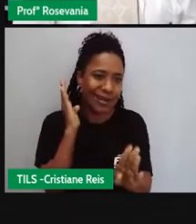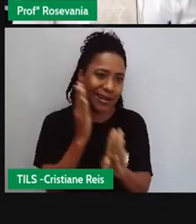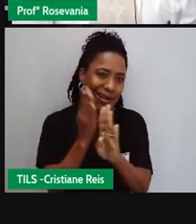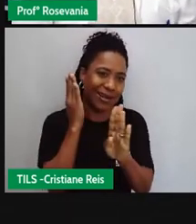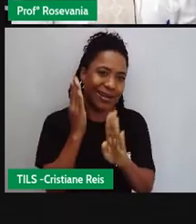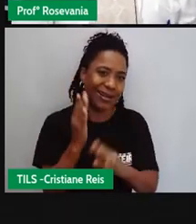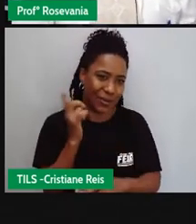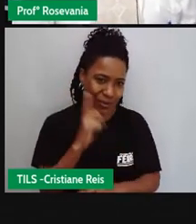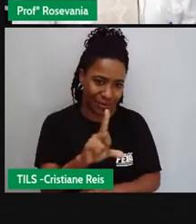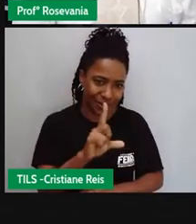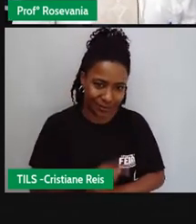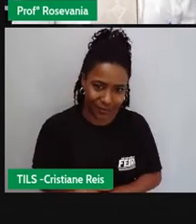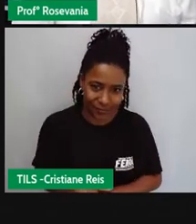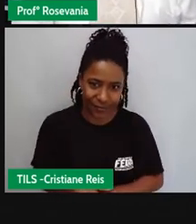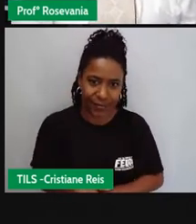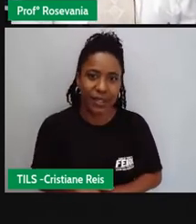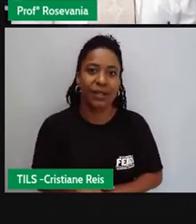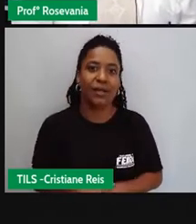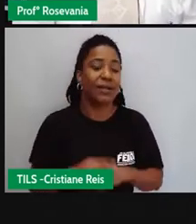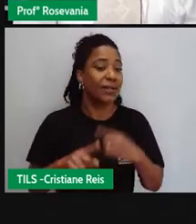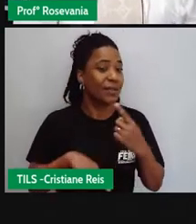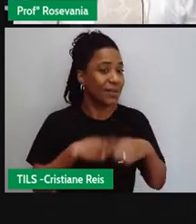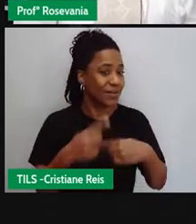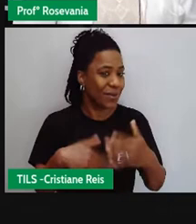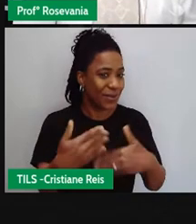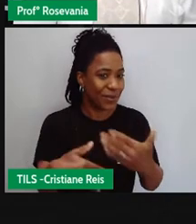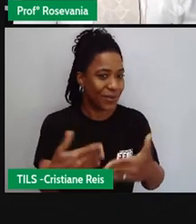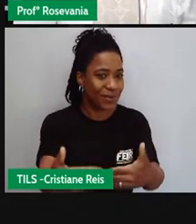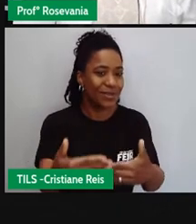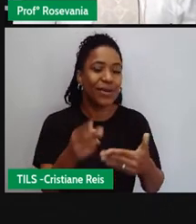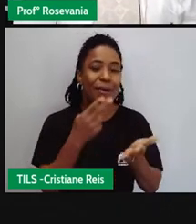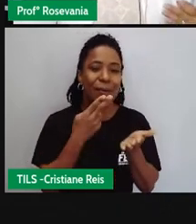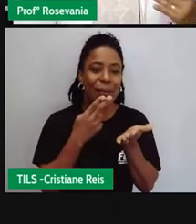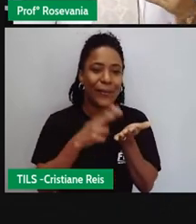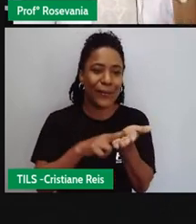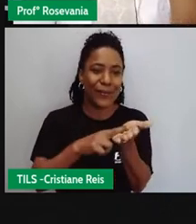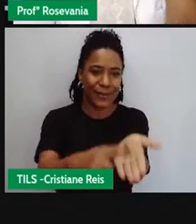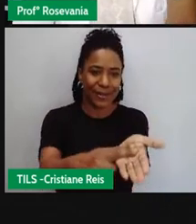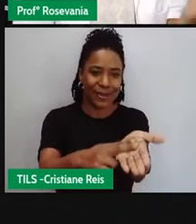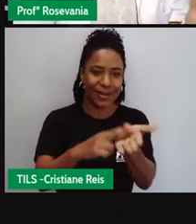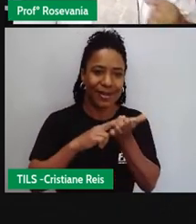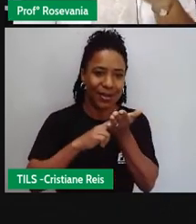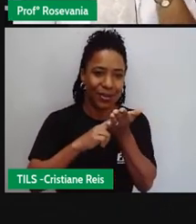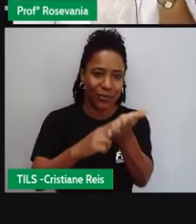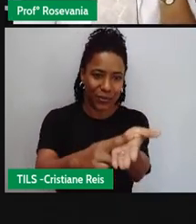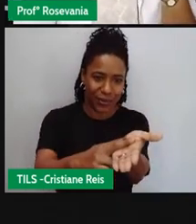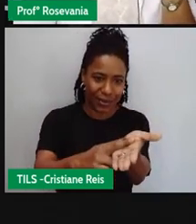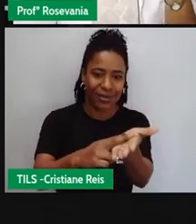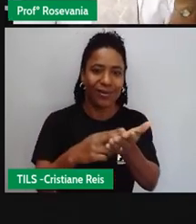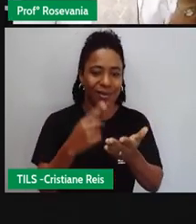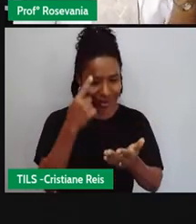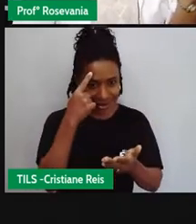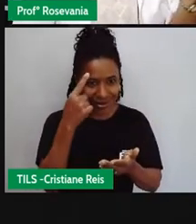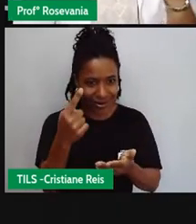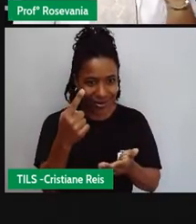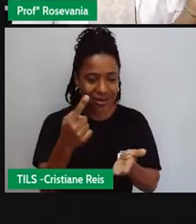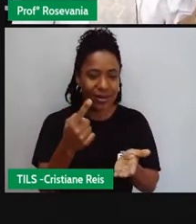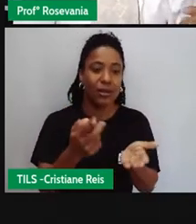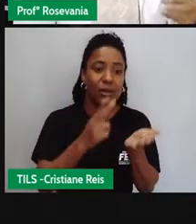entramos no meio mais moderno, com a questão dos correios, ou com o correio, levava essas